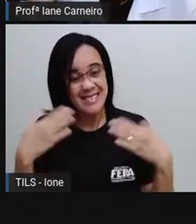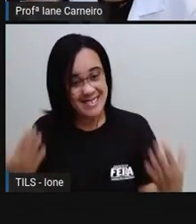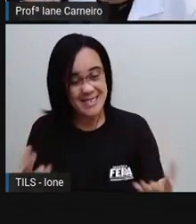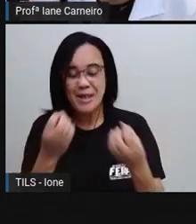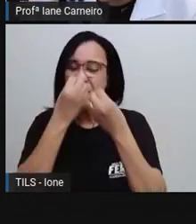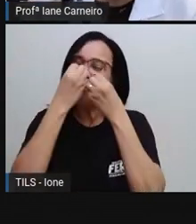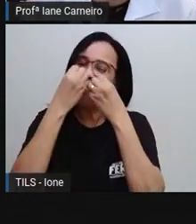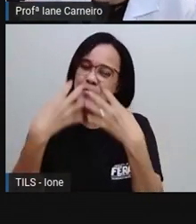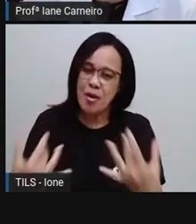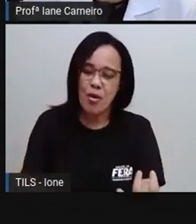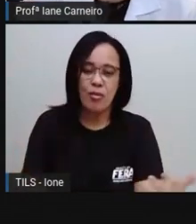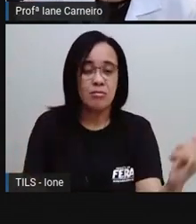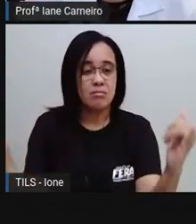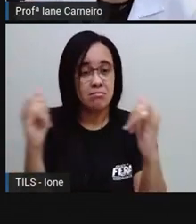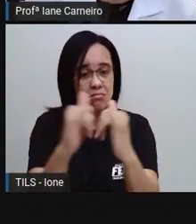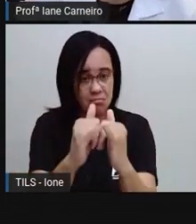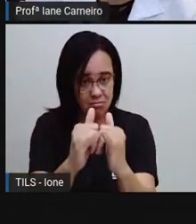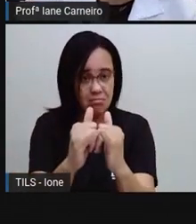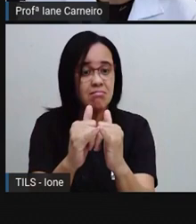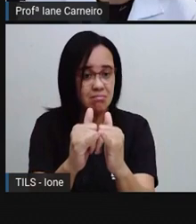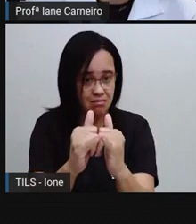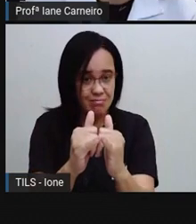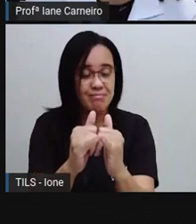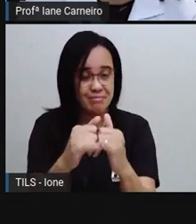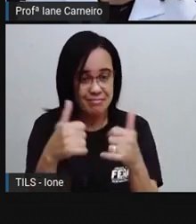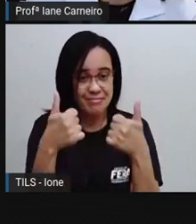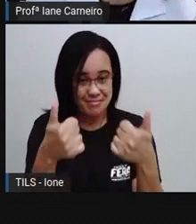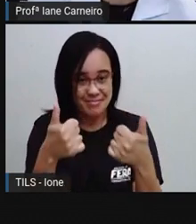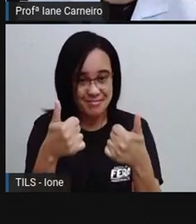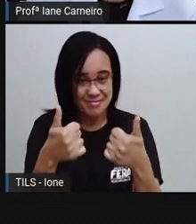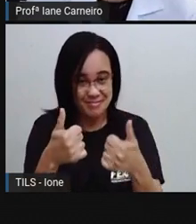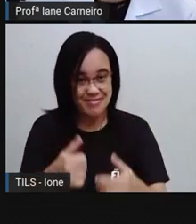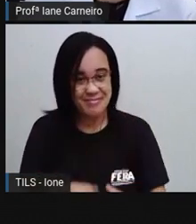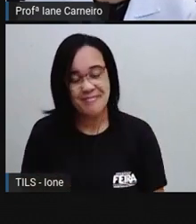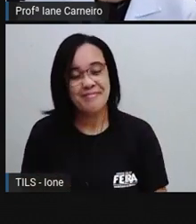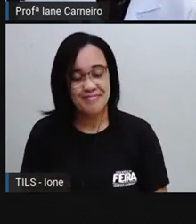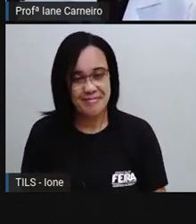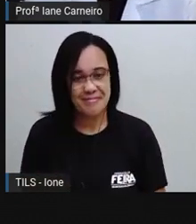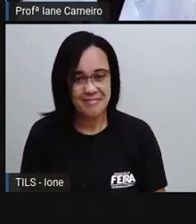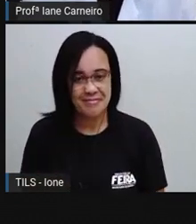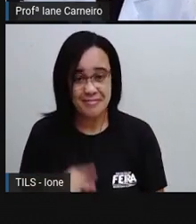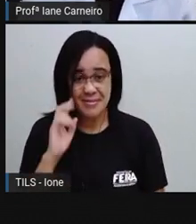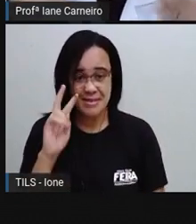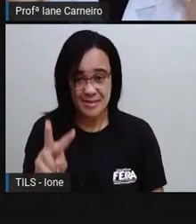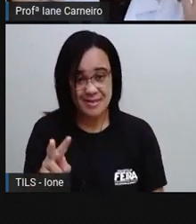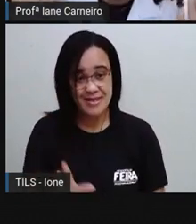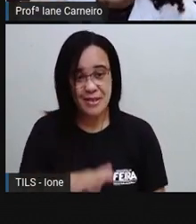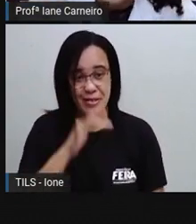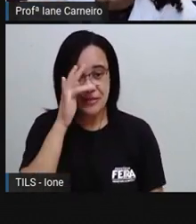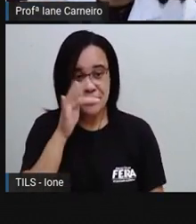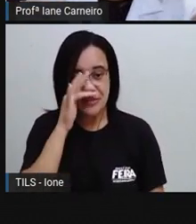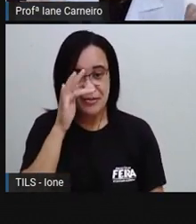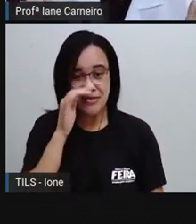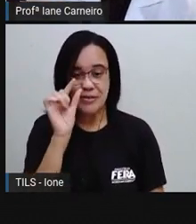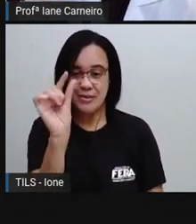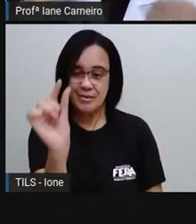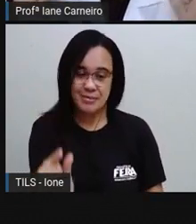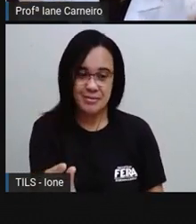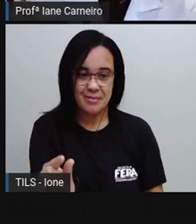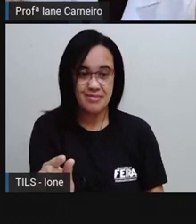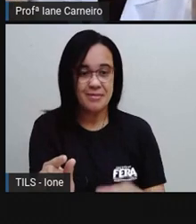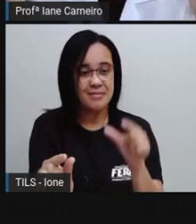pedido de desculpas. Por isso que a pró colocou aqui essa flor linda, ó. Um dando pro outro, né? Então, pedir desculpa.